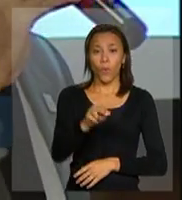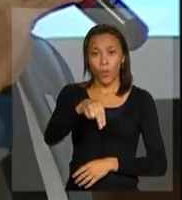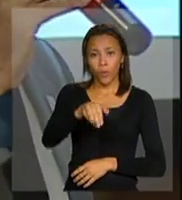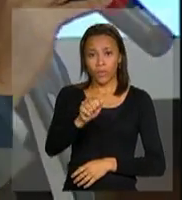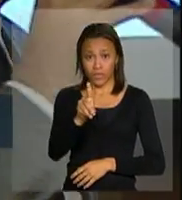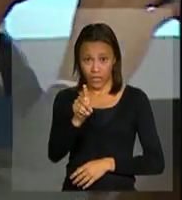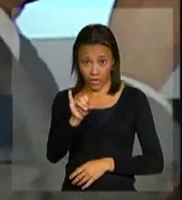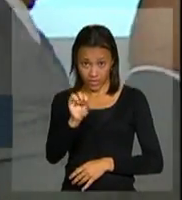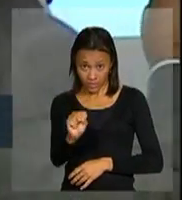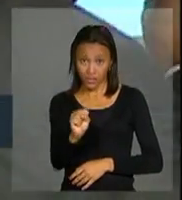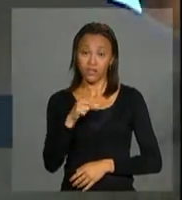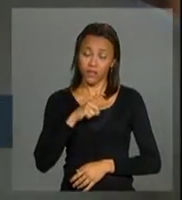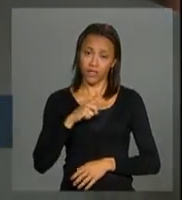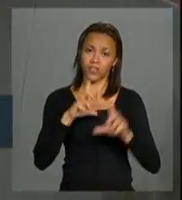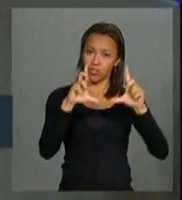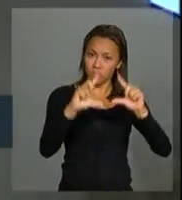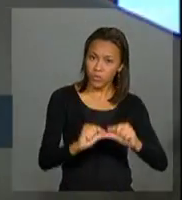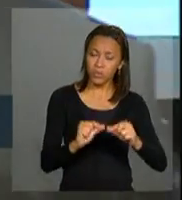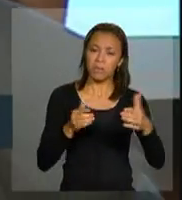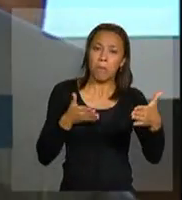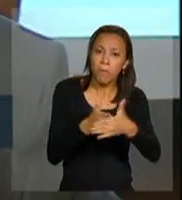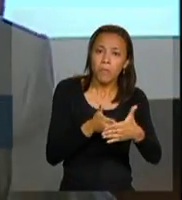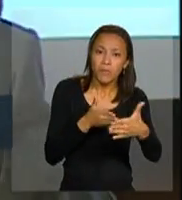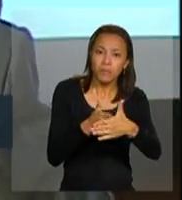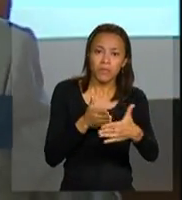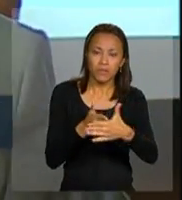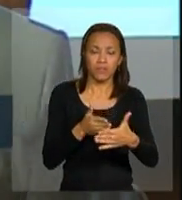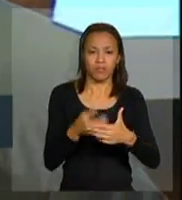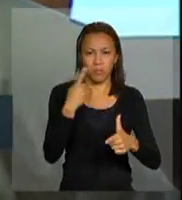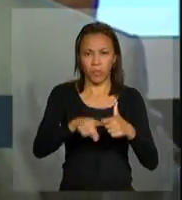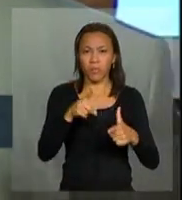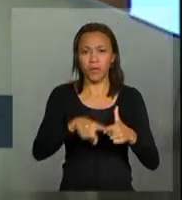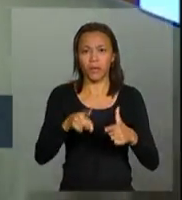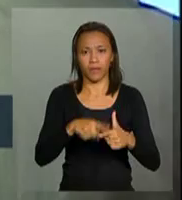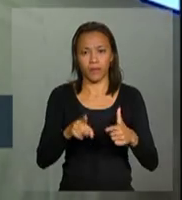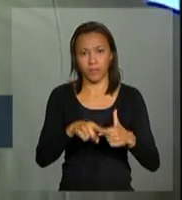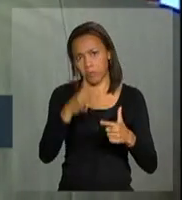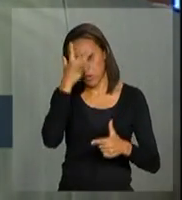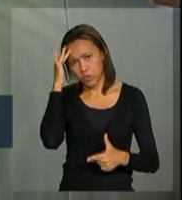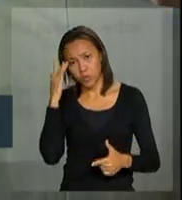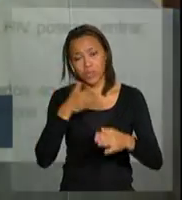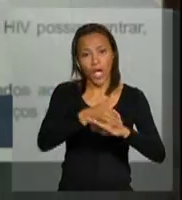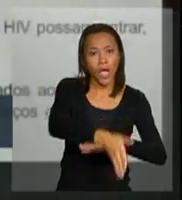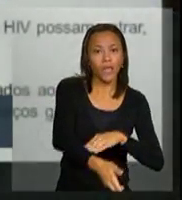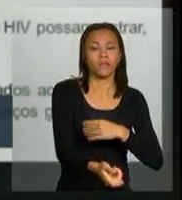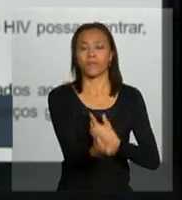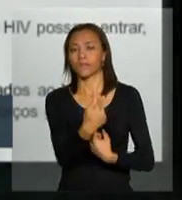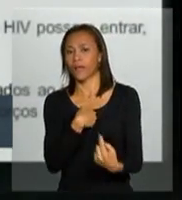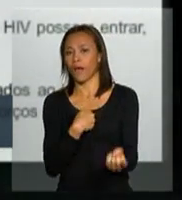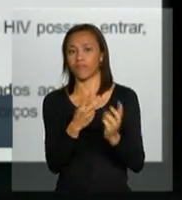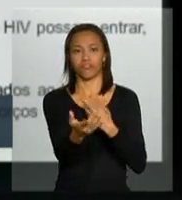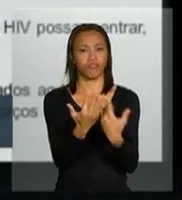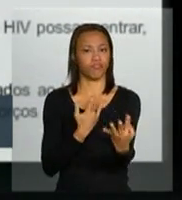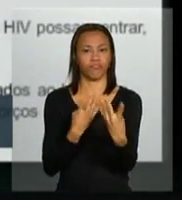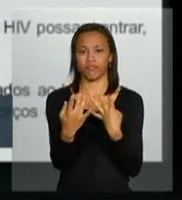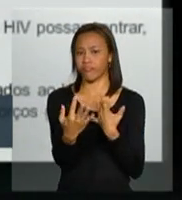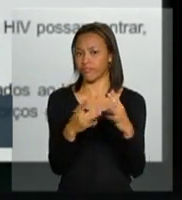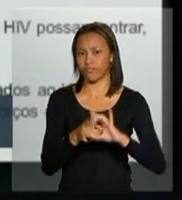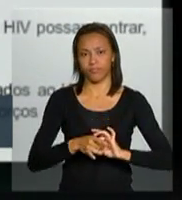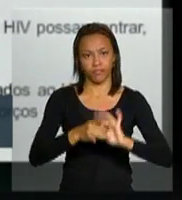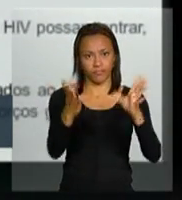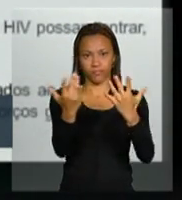de reduzir essa barreira do ponto de vista de entrada e saída de pessoas portadoras do vírus.